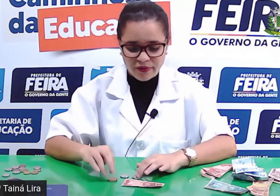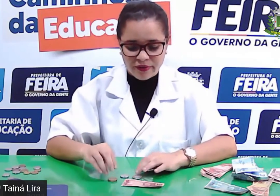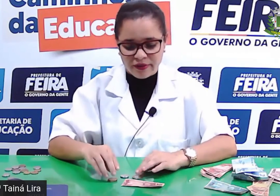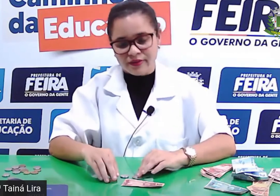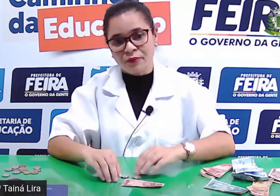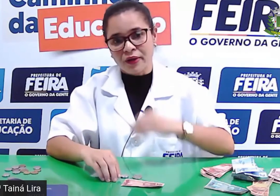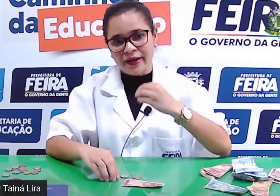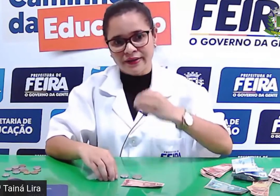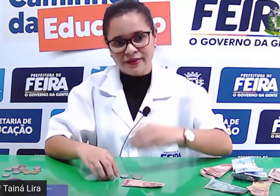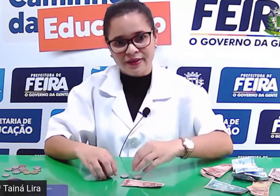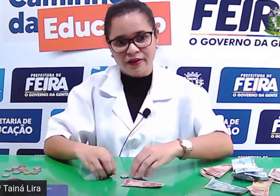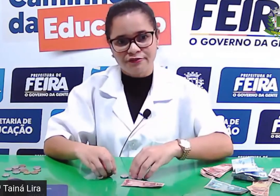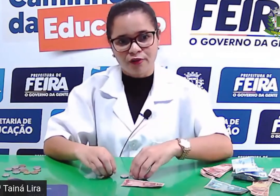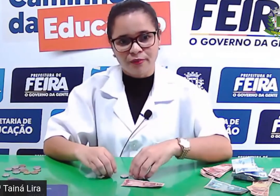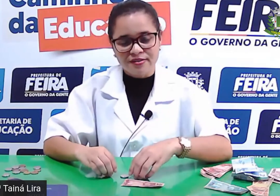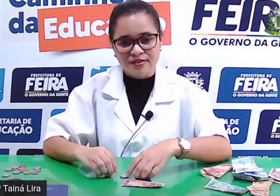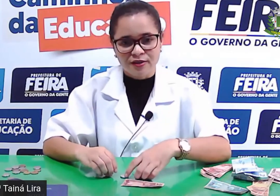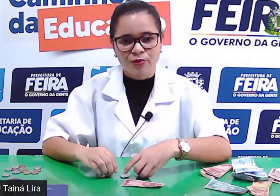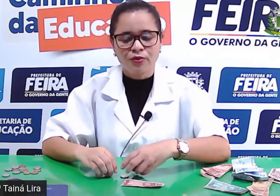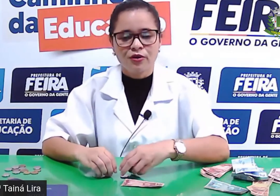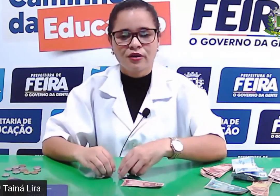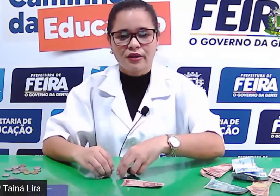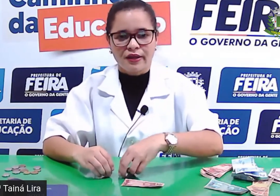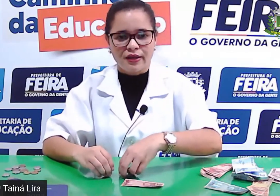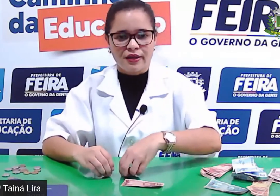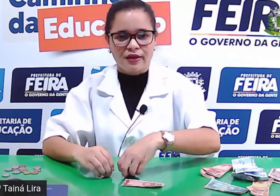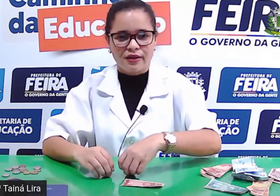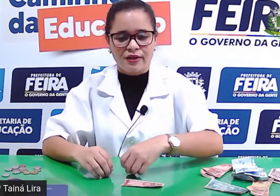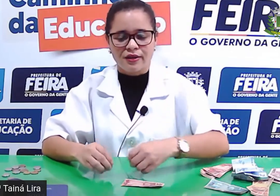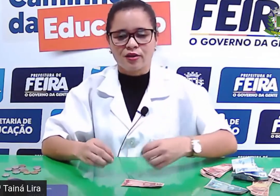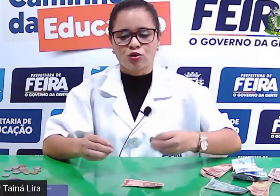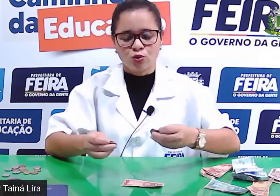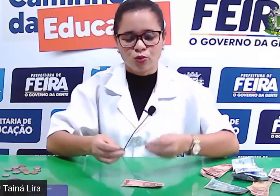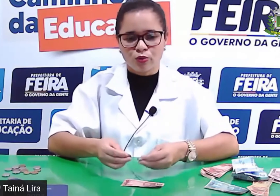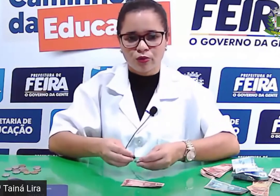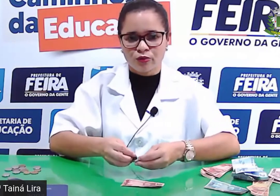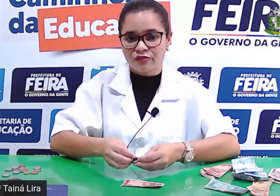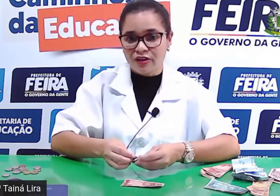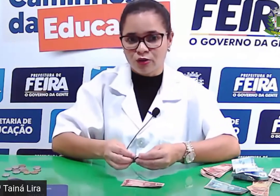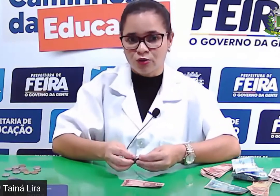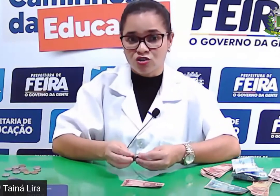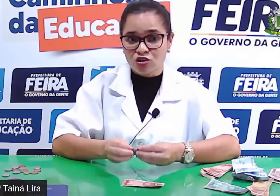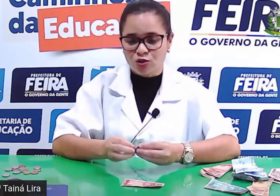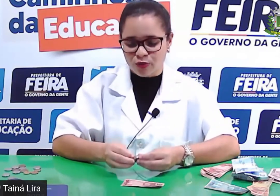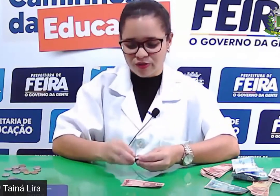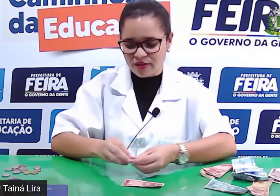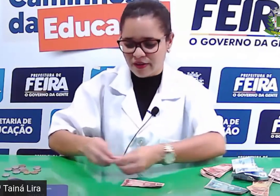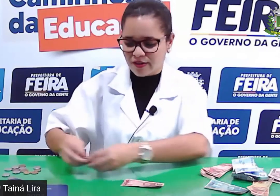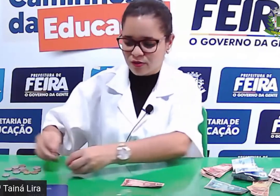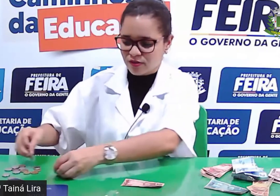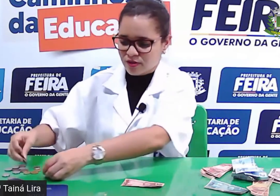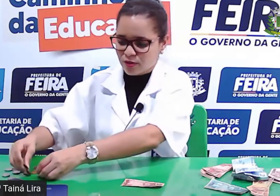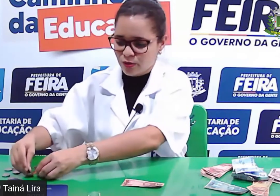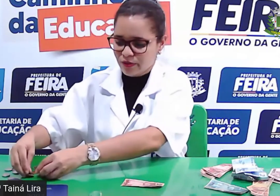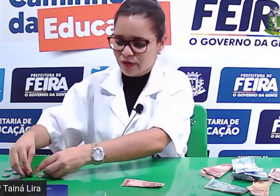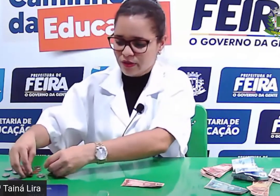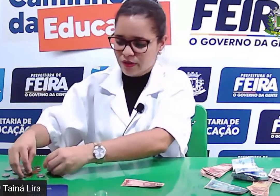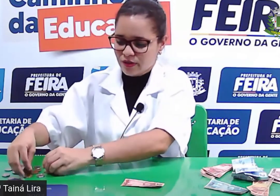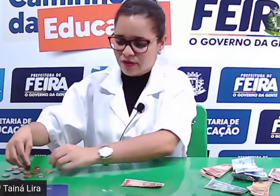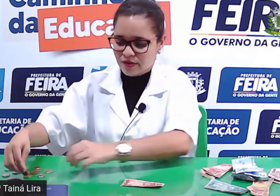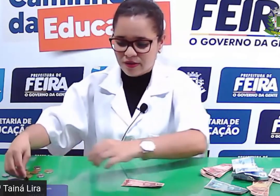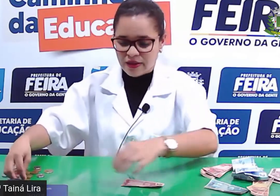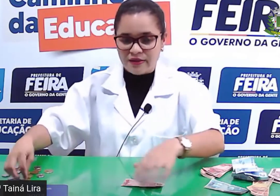tá bom? Então, aqui a formação é, do, do valor de 12 reais usando